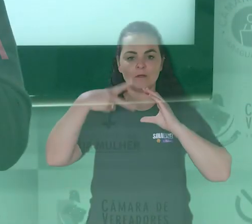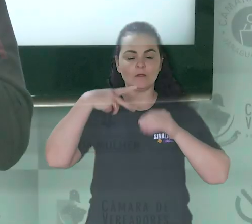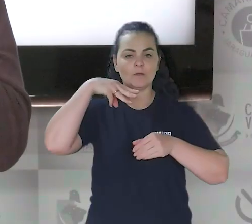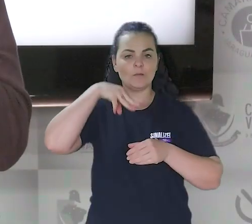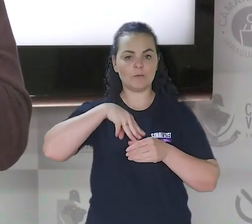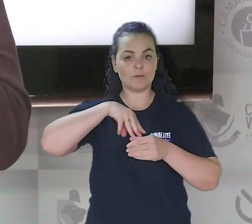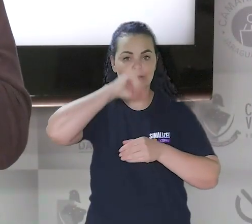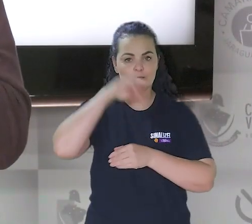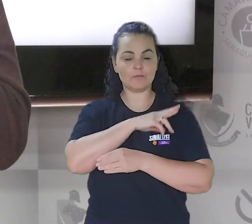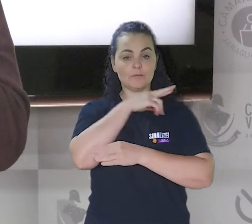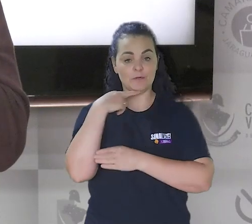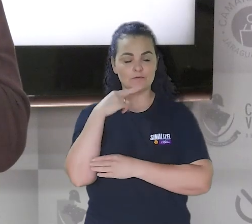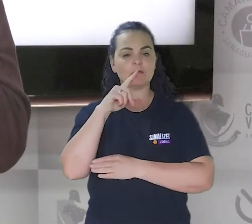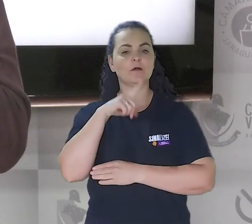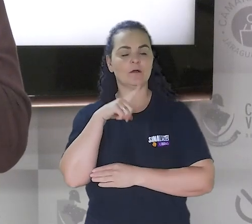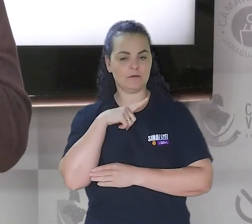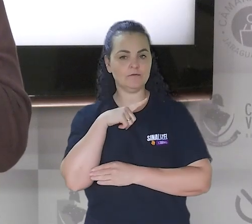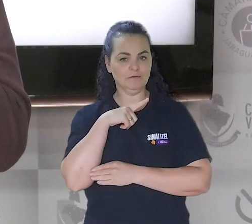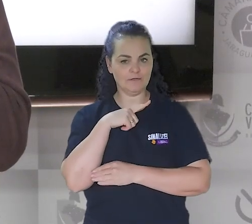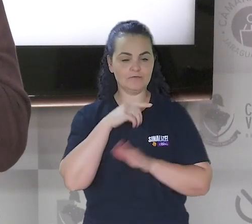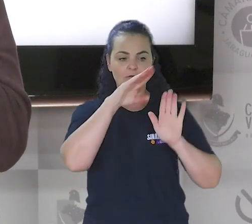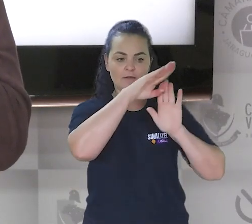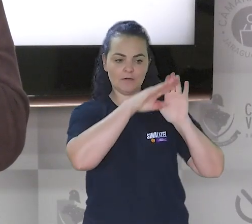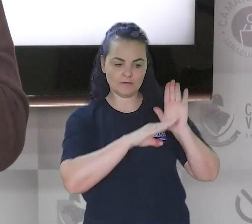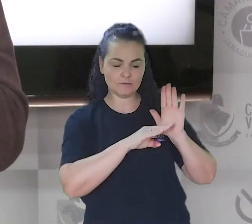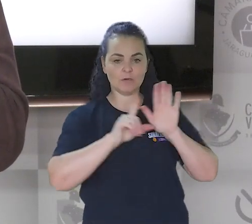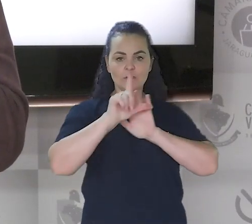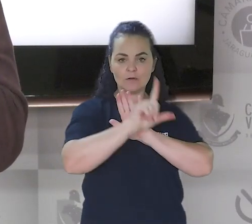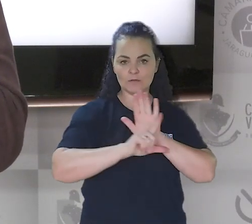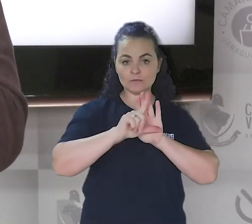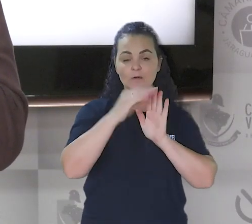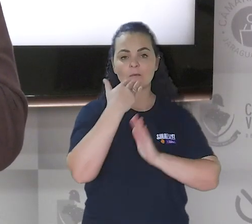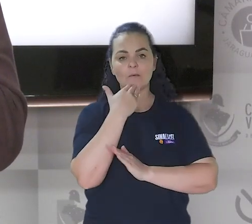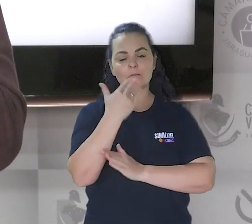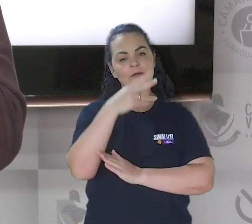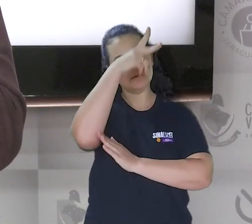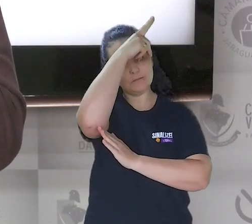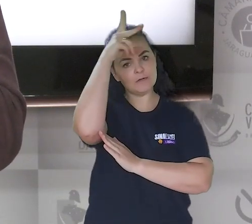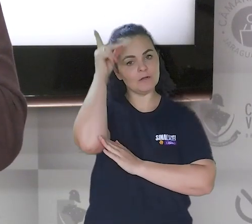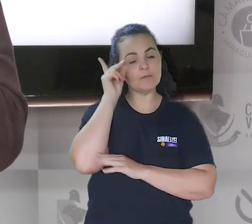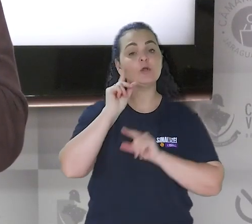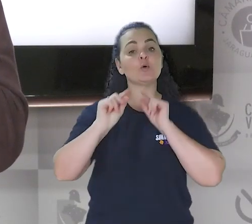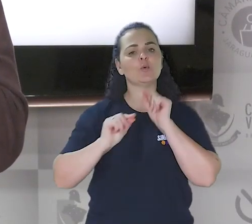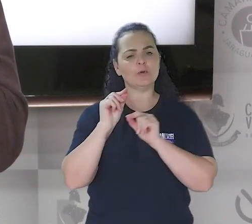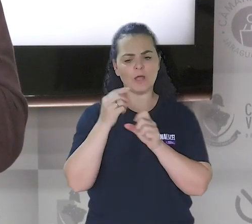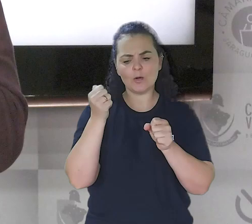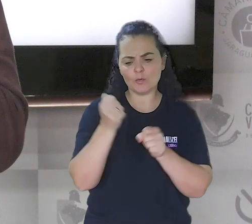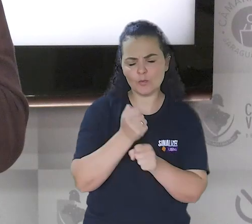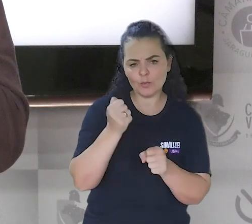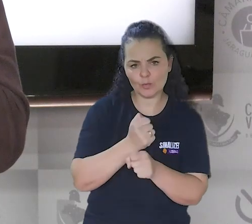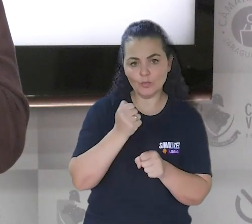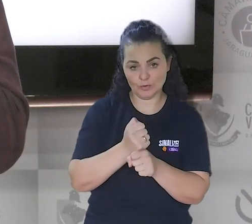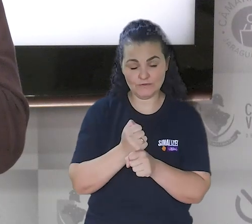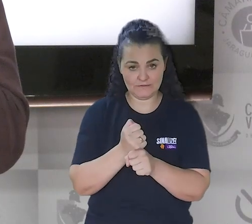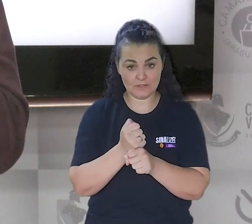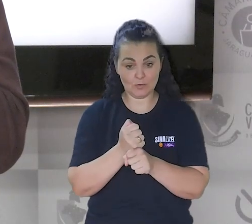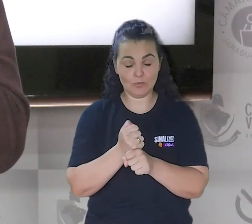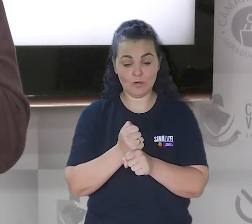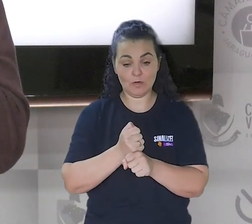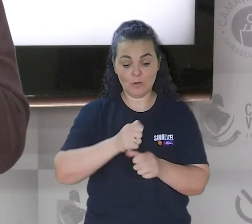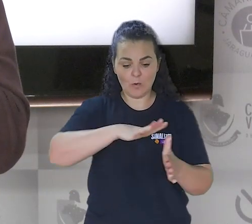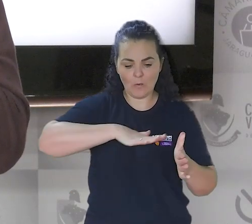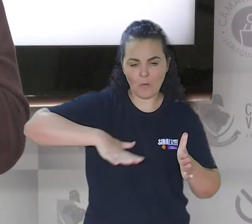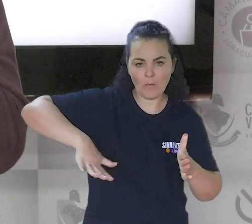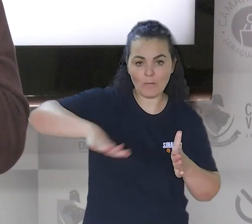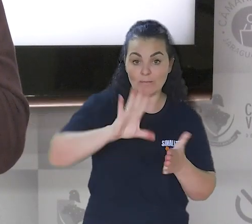A Câmara Municipal de Jaraguá do Sul teve em sua pauta a indicação legislativa que solicita à Prefeitura a viabilização da construção de uma pista